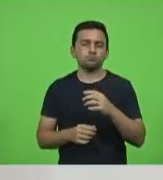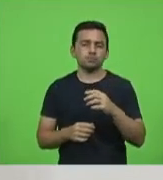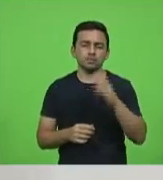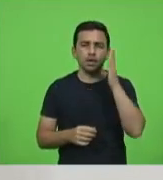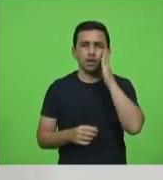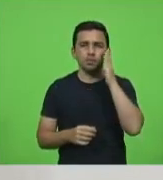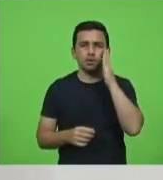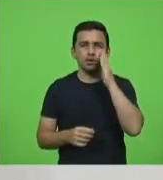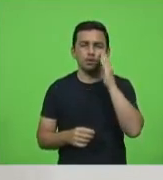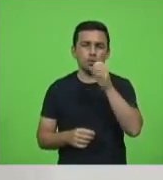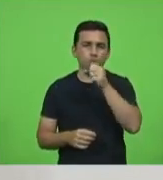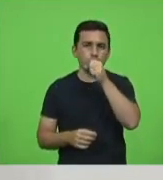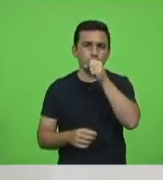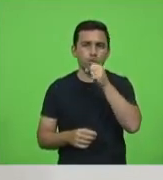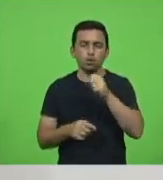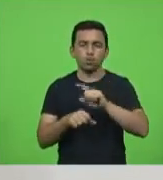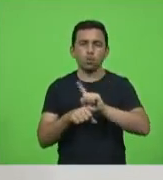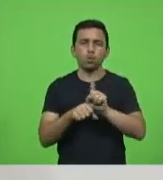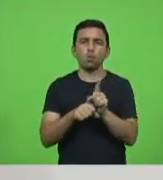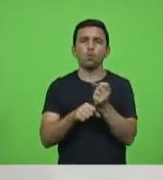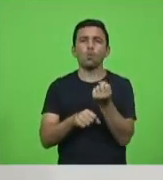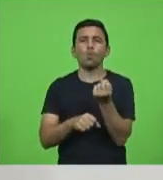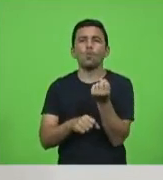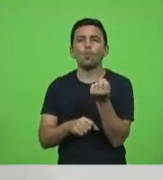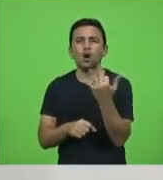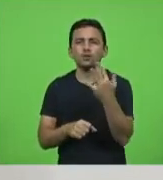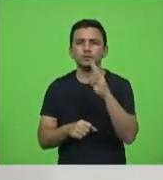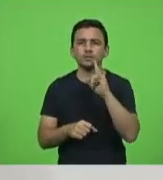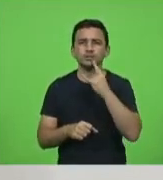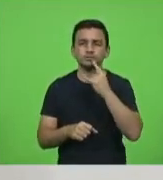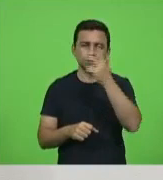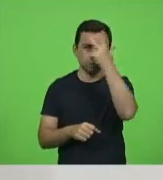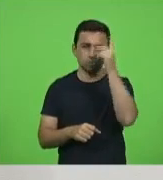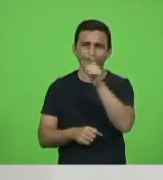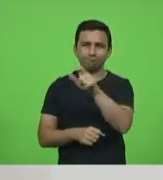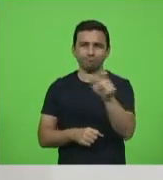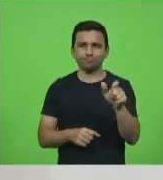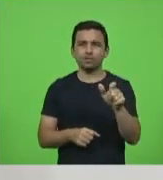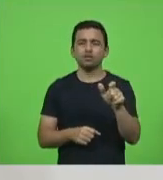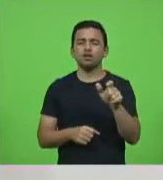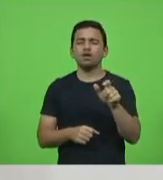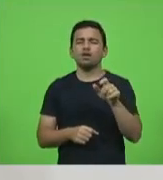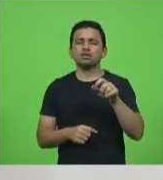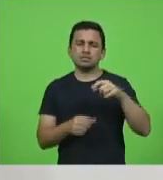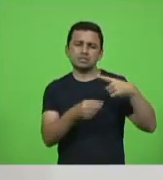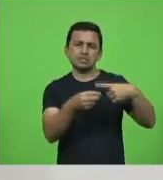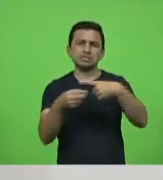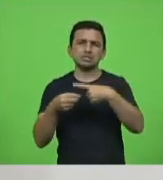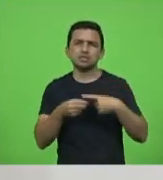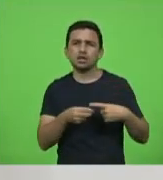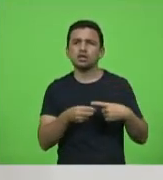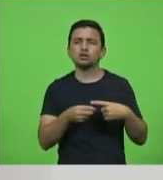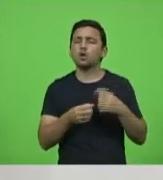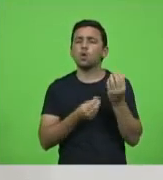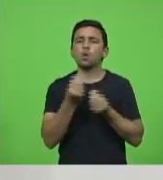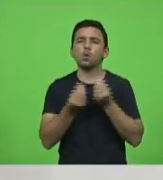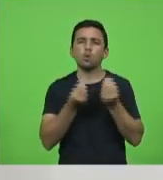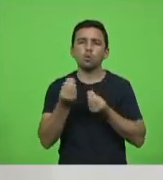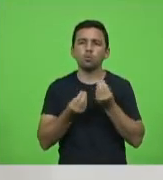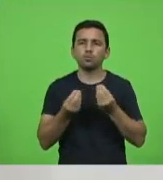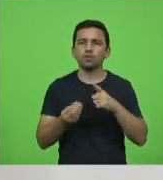famosos bafômetros queremos saber nos 295 municípios catarinenses como é que está a situação também